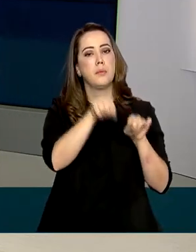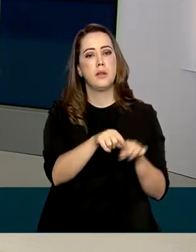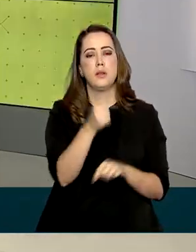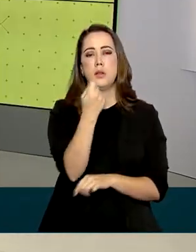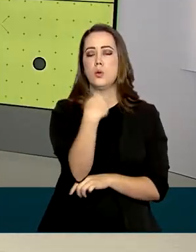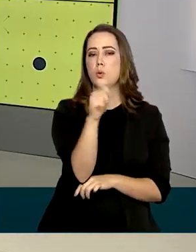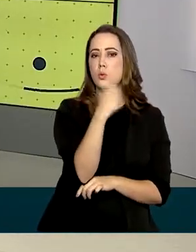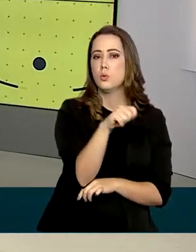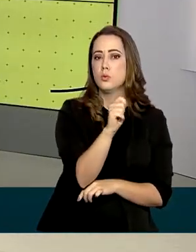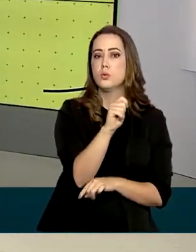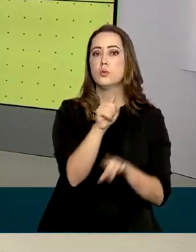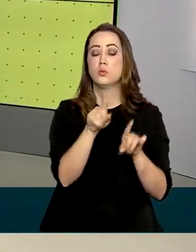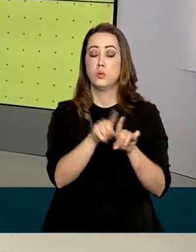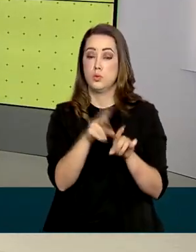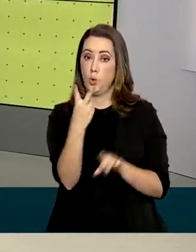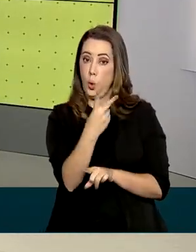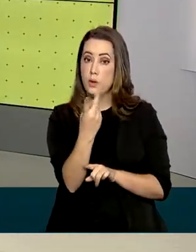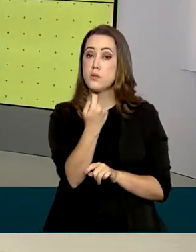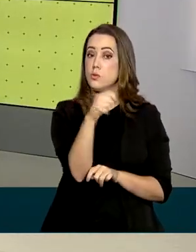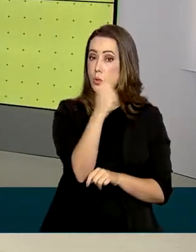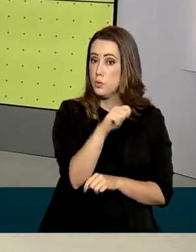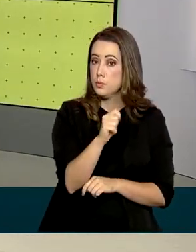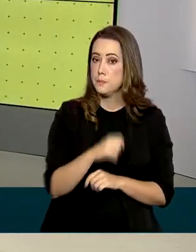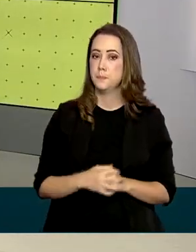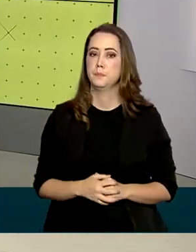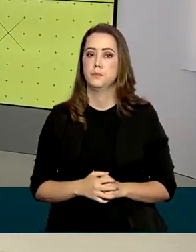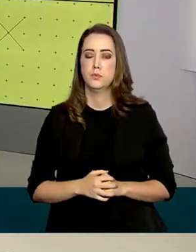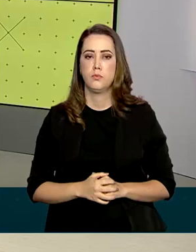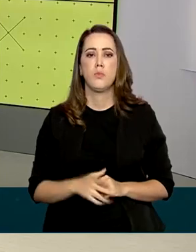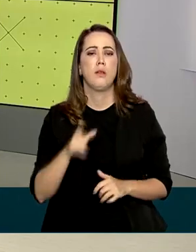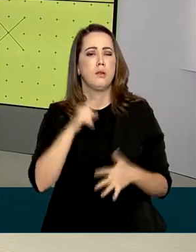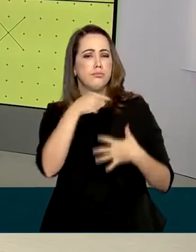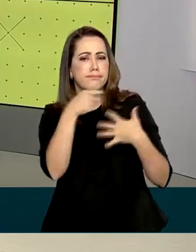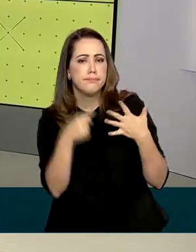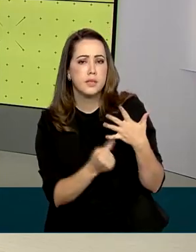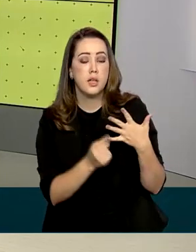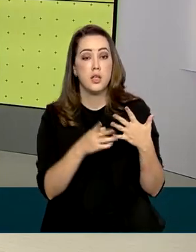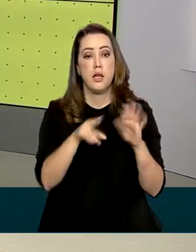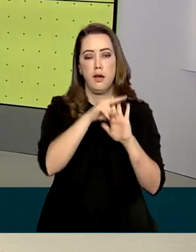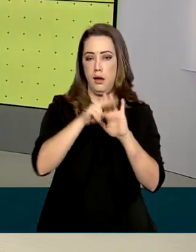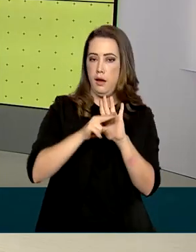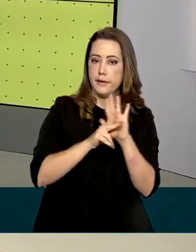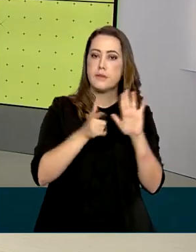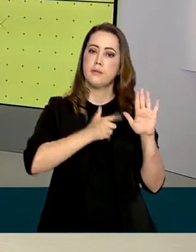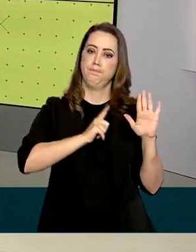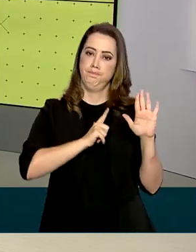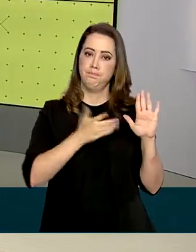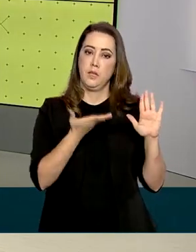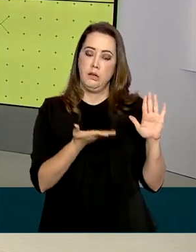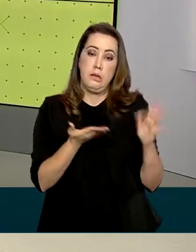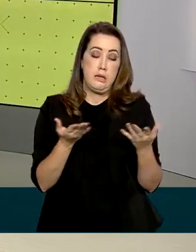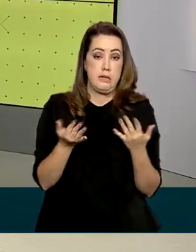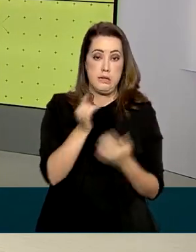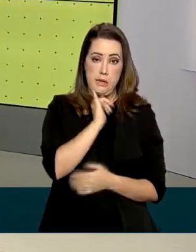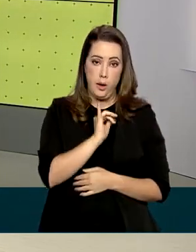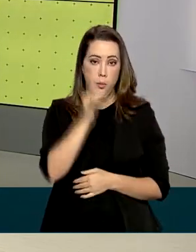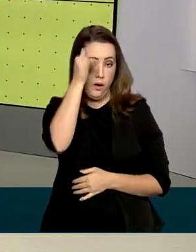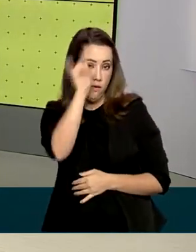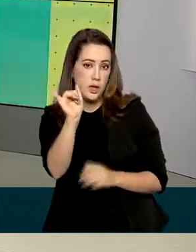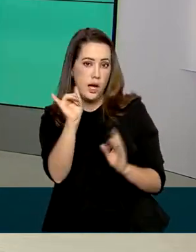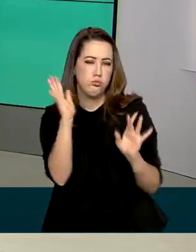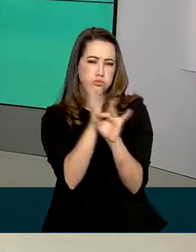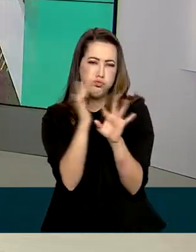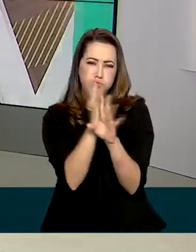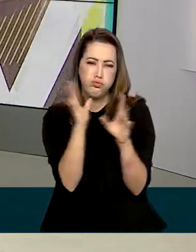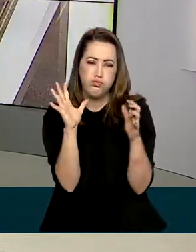Parados da Serra e da Serra Geral, no Rio Grande do Sul. Foram estabelecidas regras de segurança como evitar aglomerações,